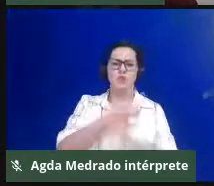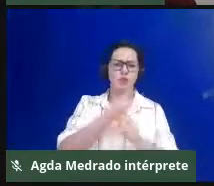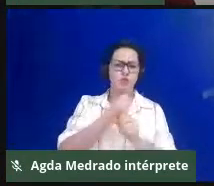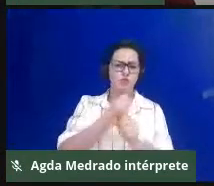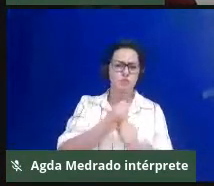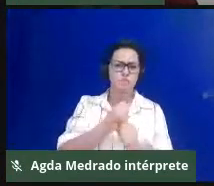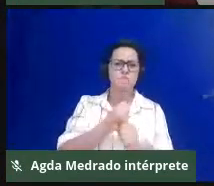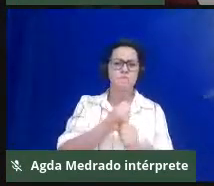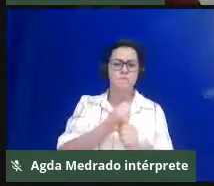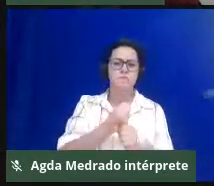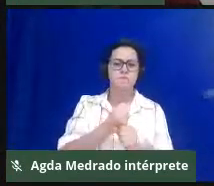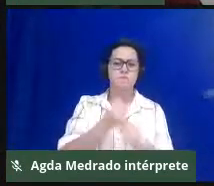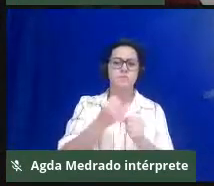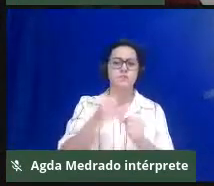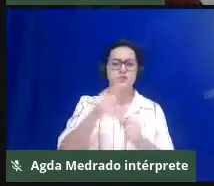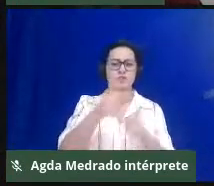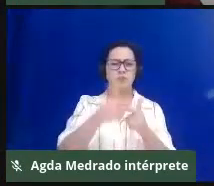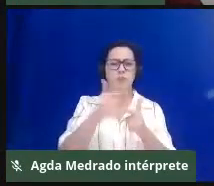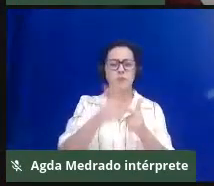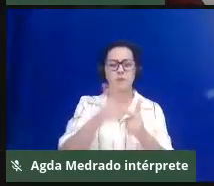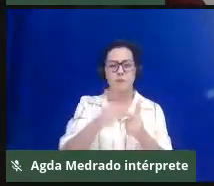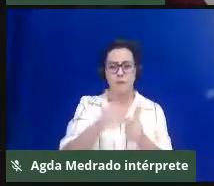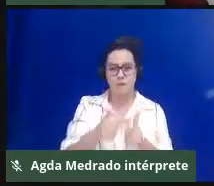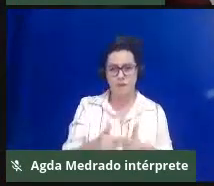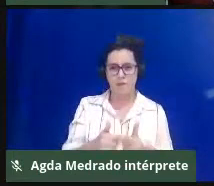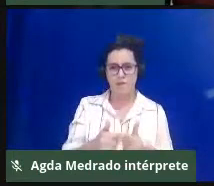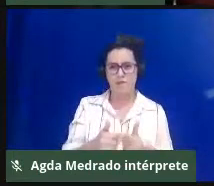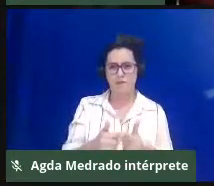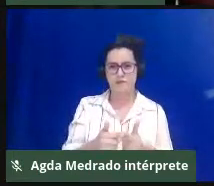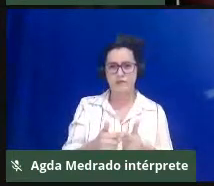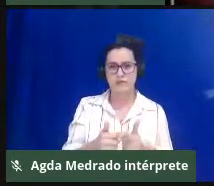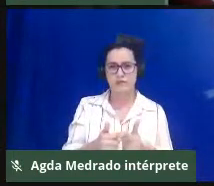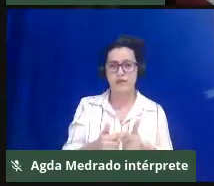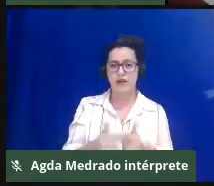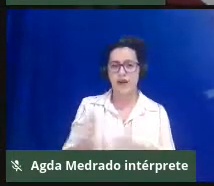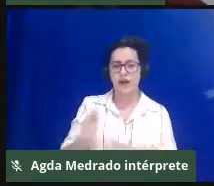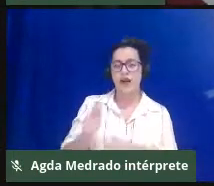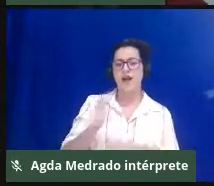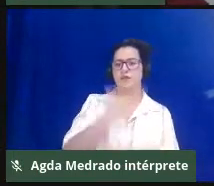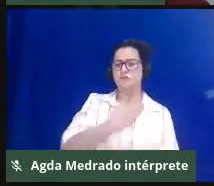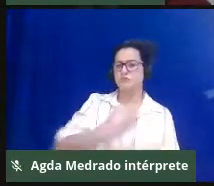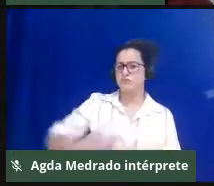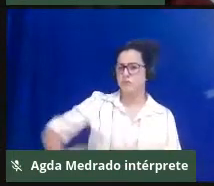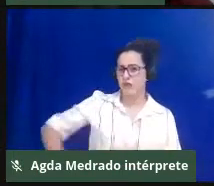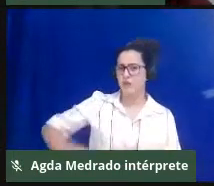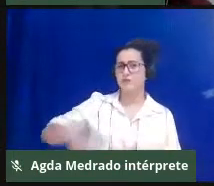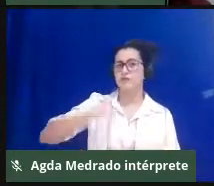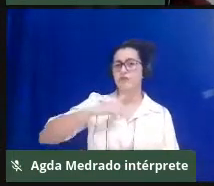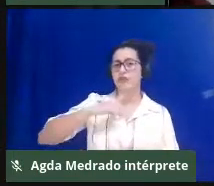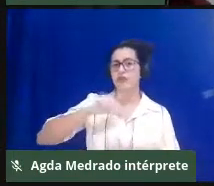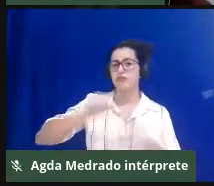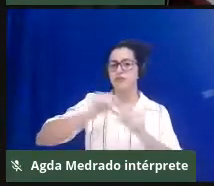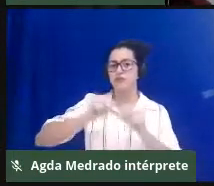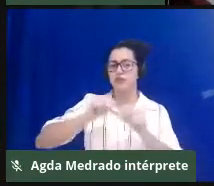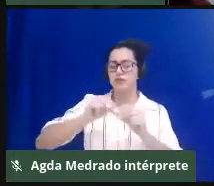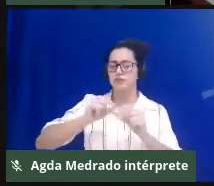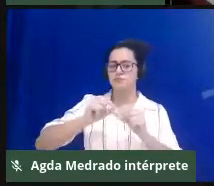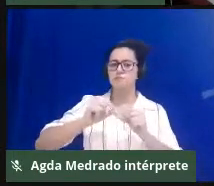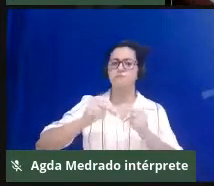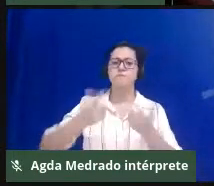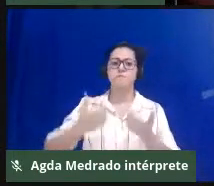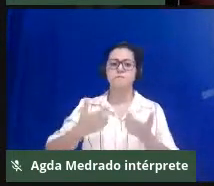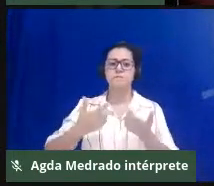Estado vai no sentido de tanto omitir-se da garantia dos direitos das comunidades